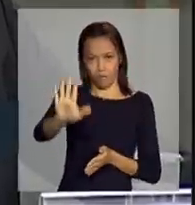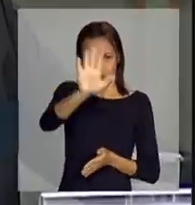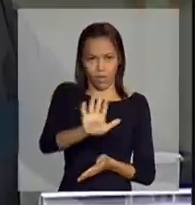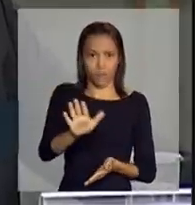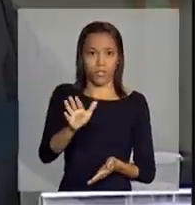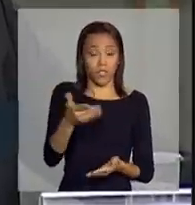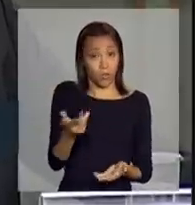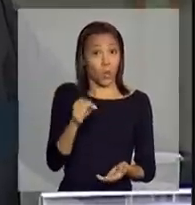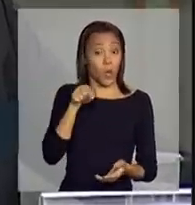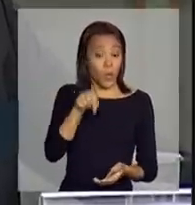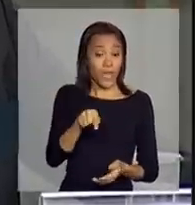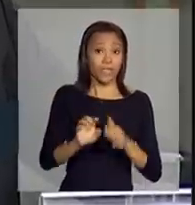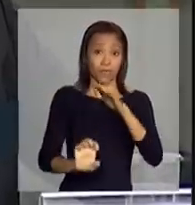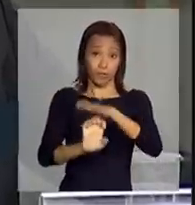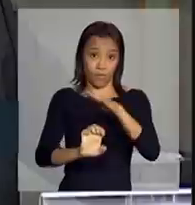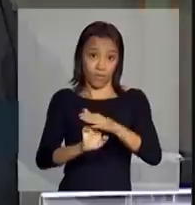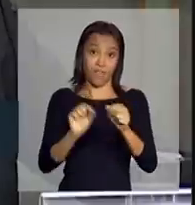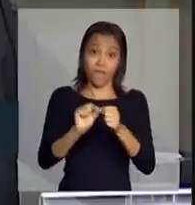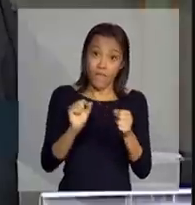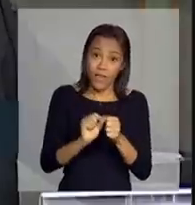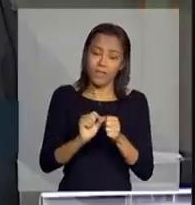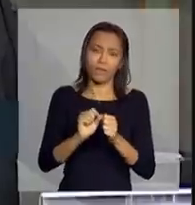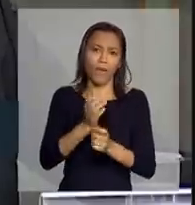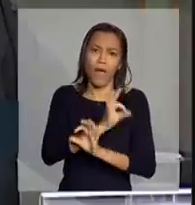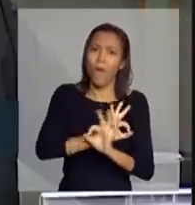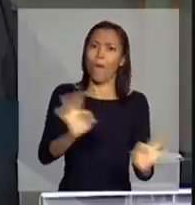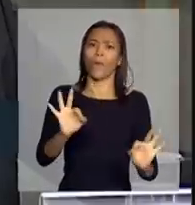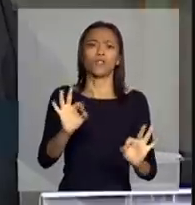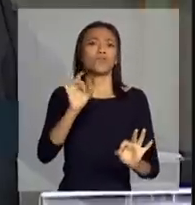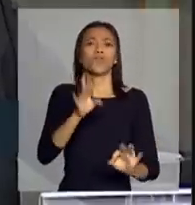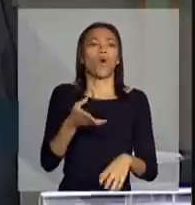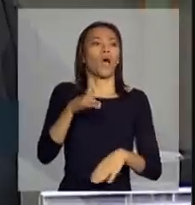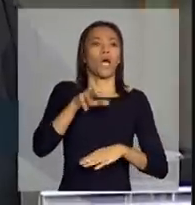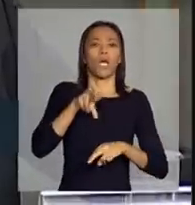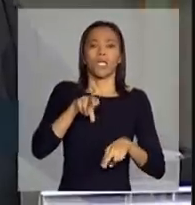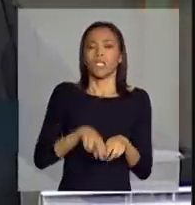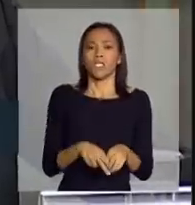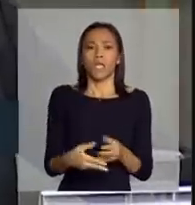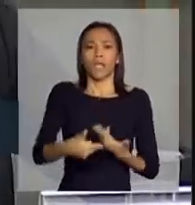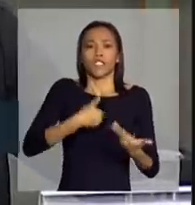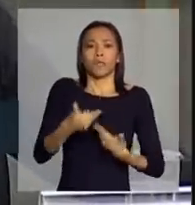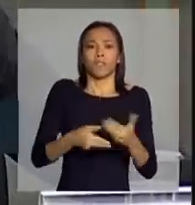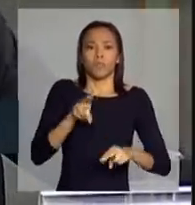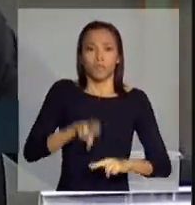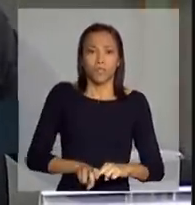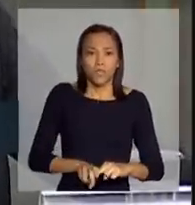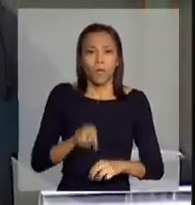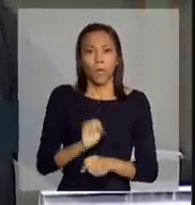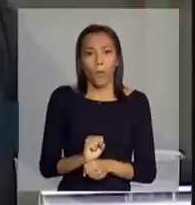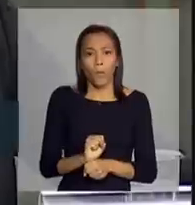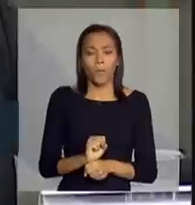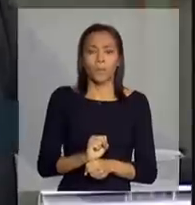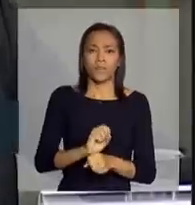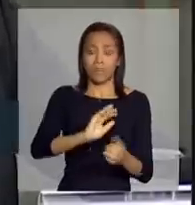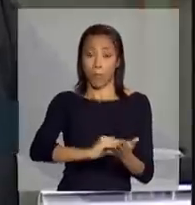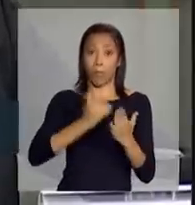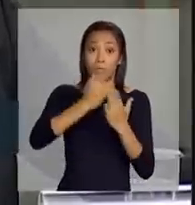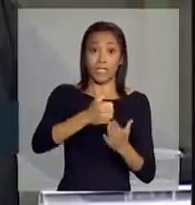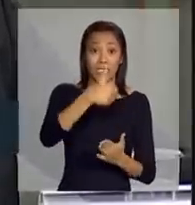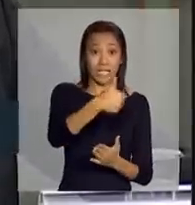Conab tem feito, realmente, é fantástico, passou do atendimento de balcão, é de 17 mil para 140 mil